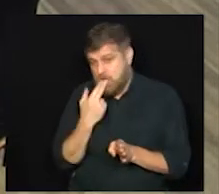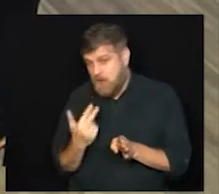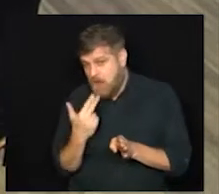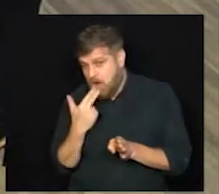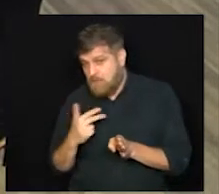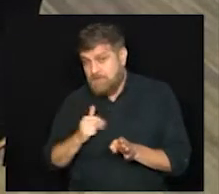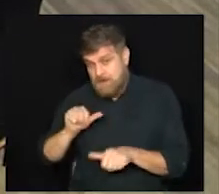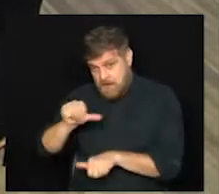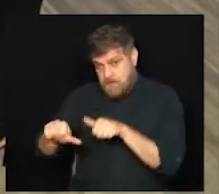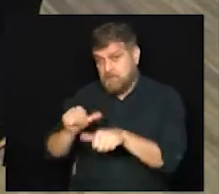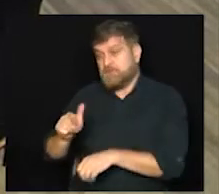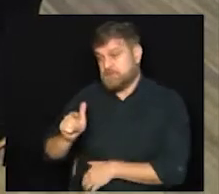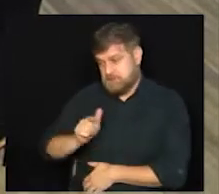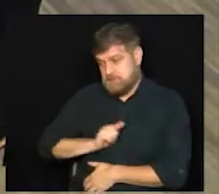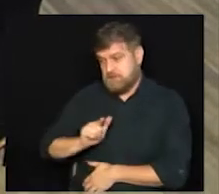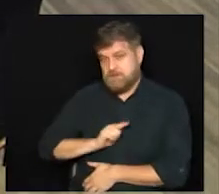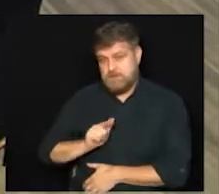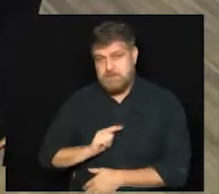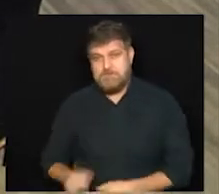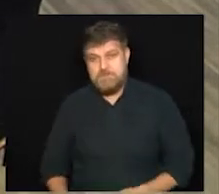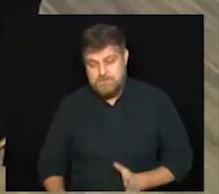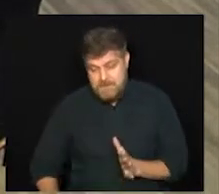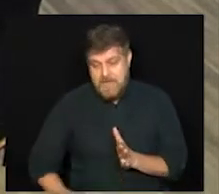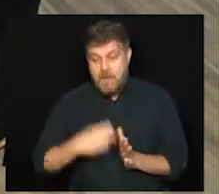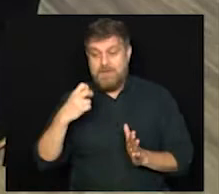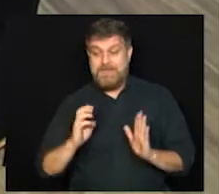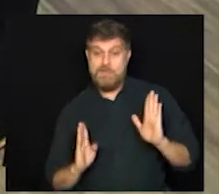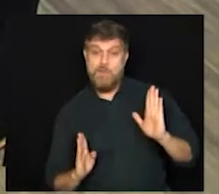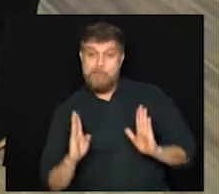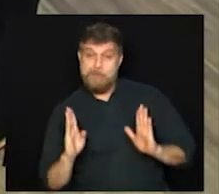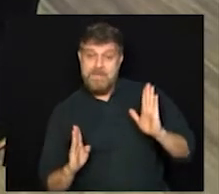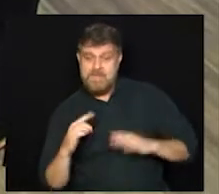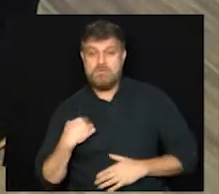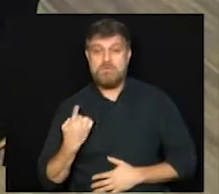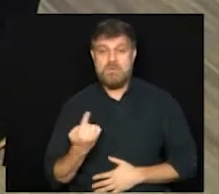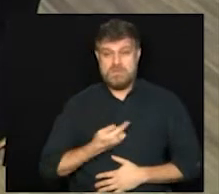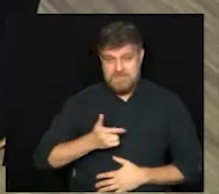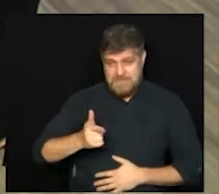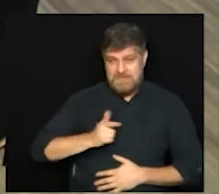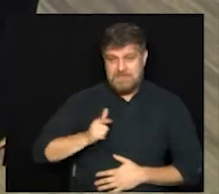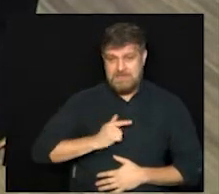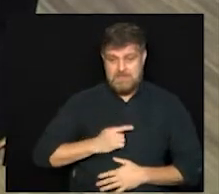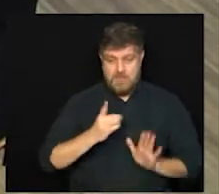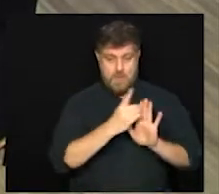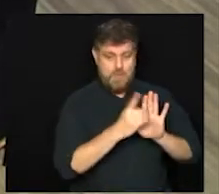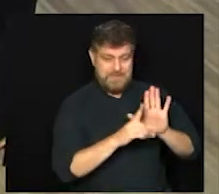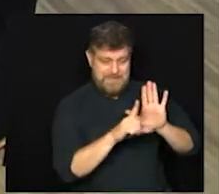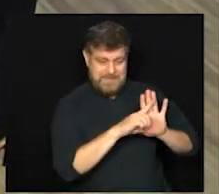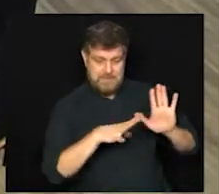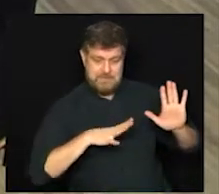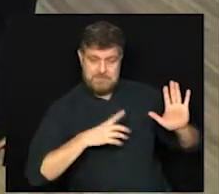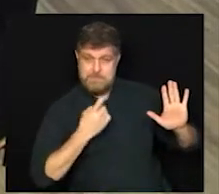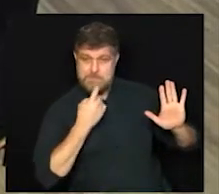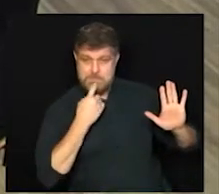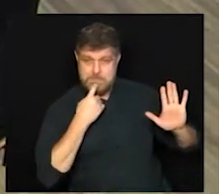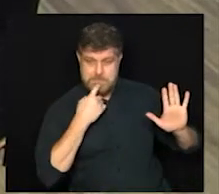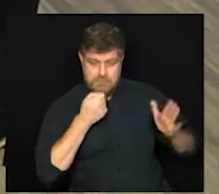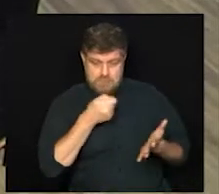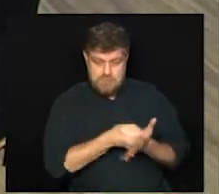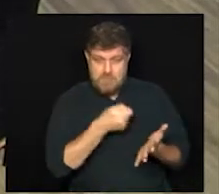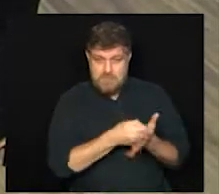algumas mudanças aí, né? Isso, é o quinto período e nós tivemos um decreto municipal que ele